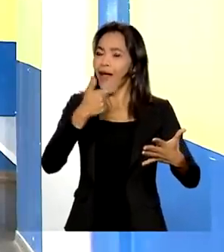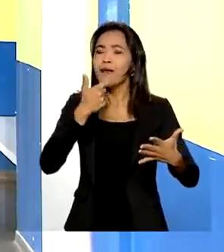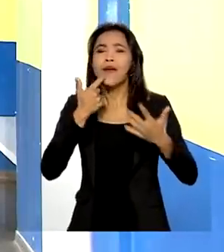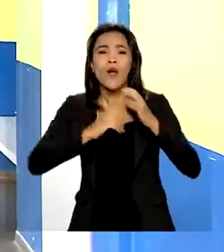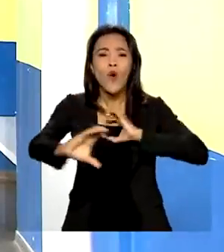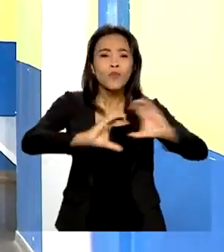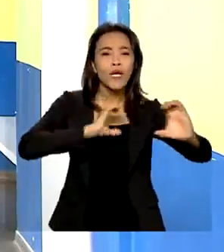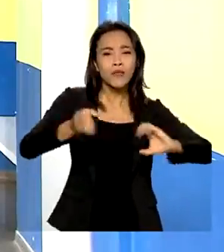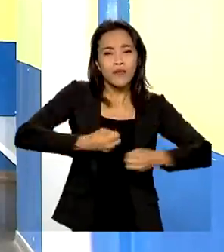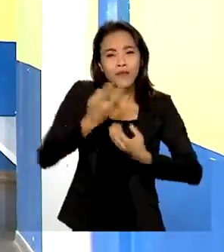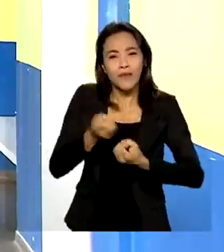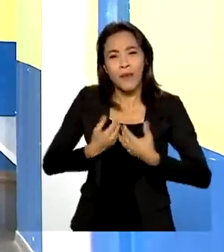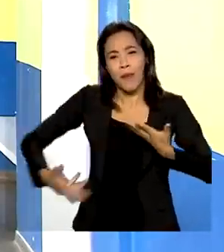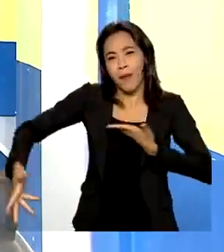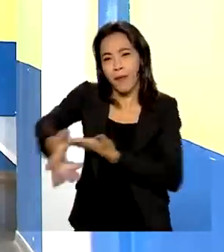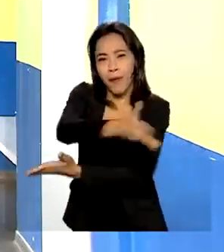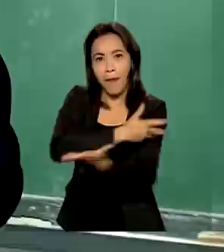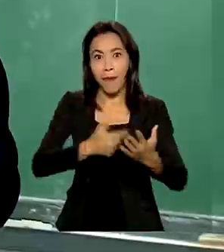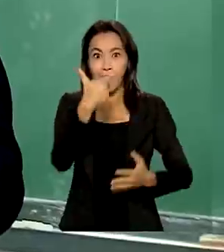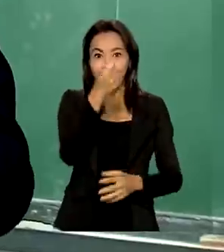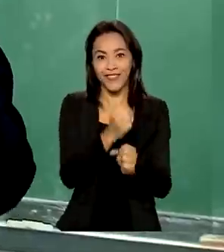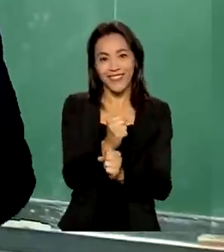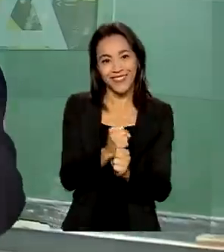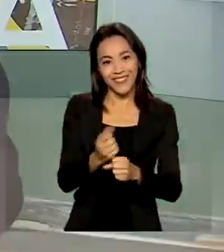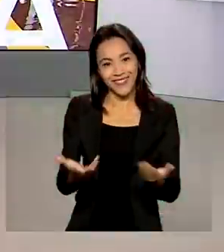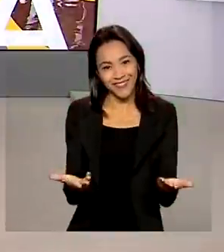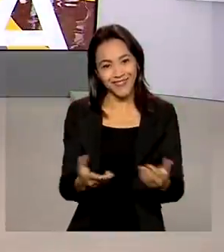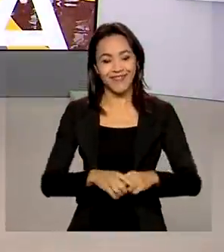legal de comunicação, completa 20 anos.